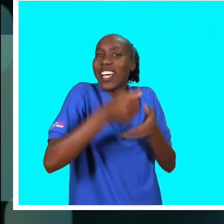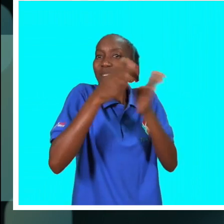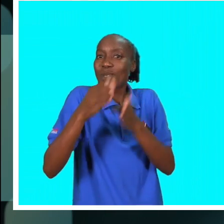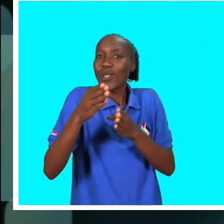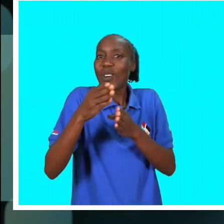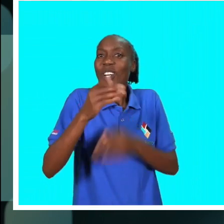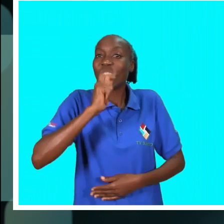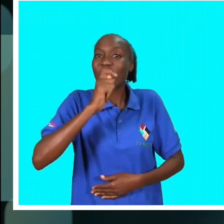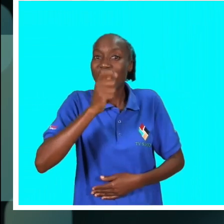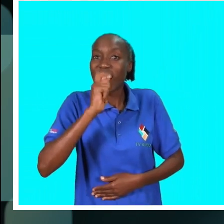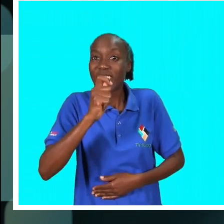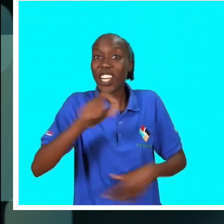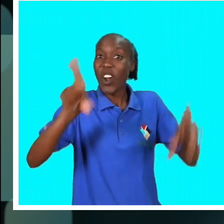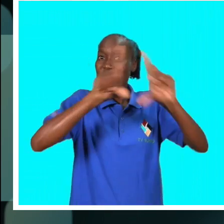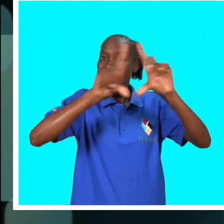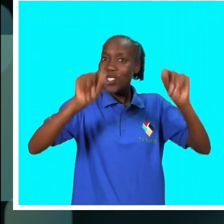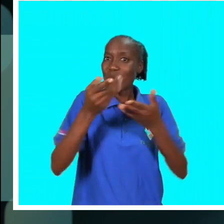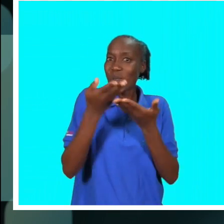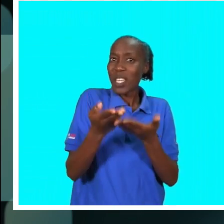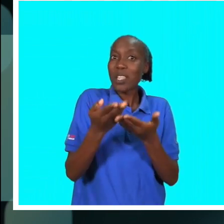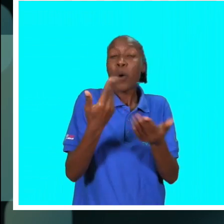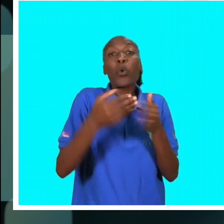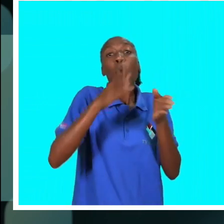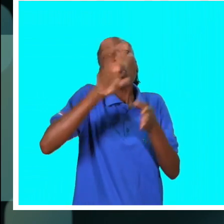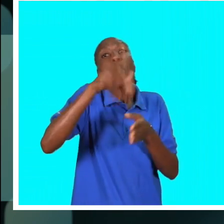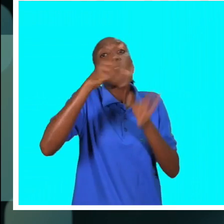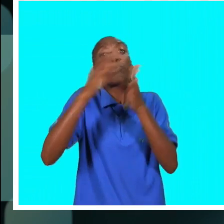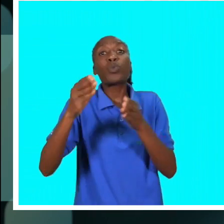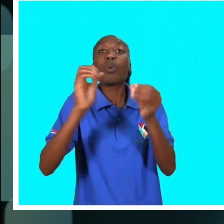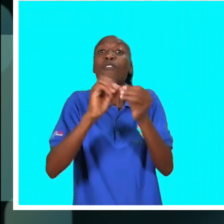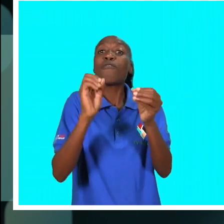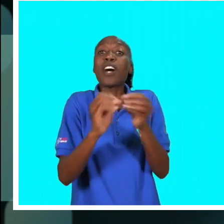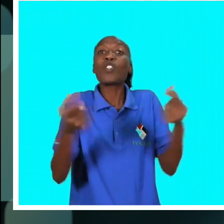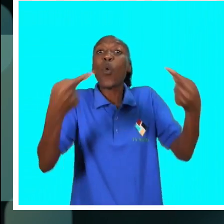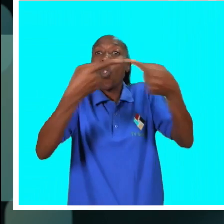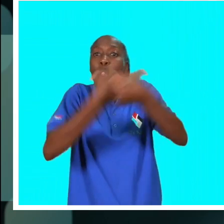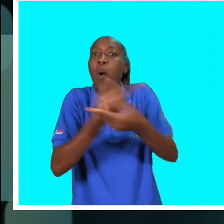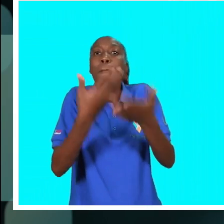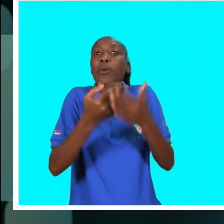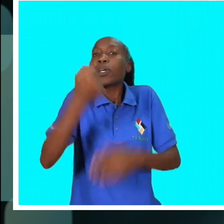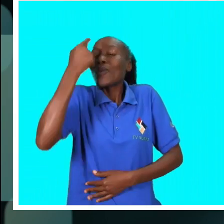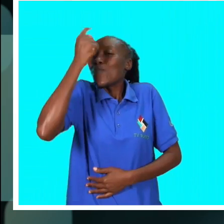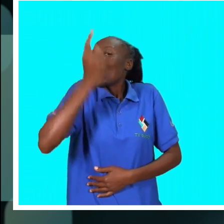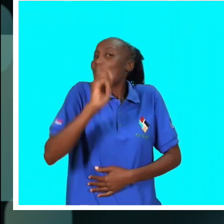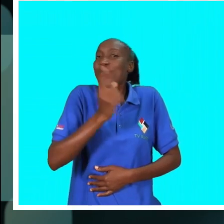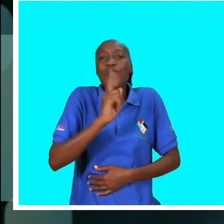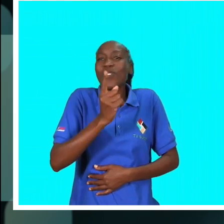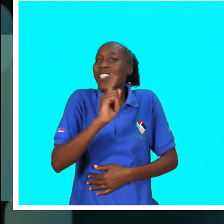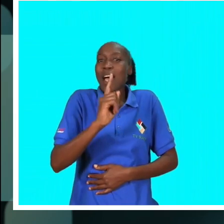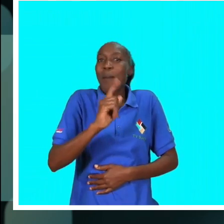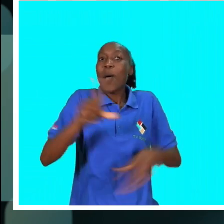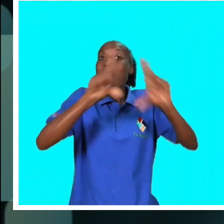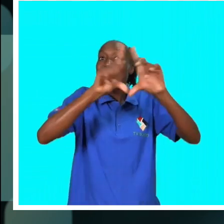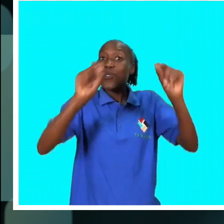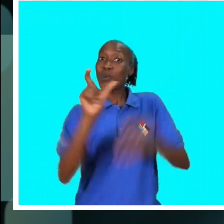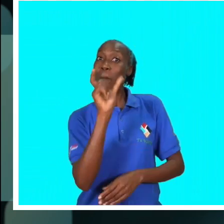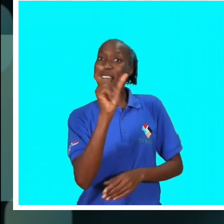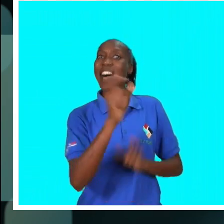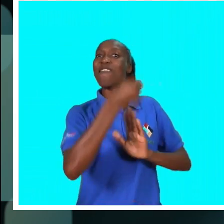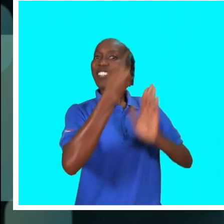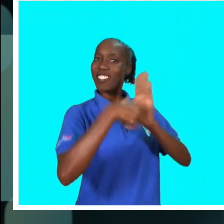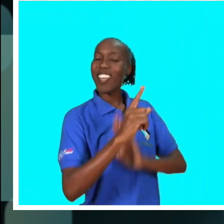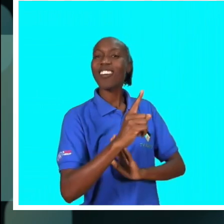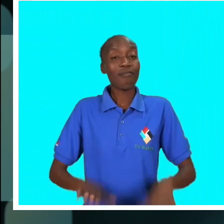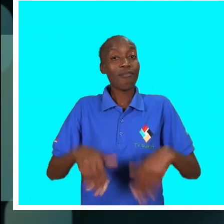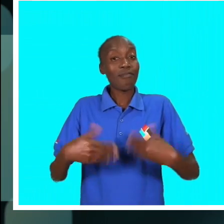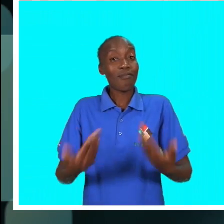vão ajudar a tratar estas matérias. Porque eles fazem, de facto, na inocência, sem nenhum conhecimento da tecnologia